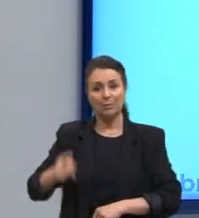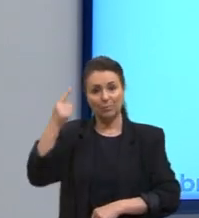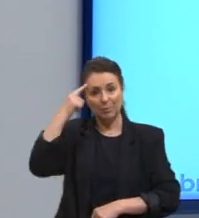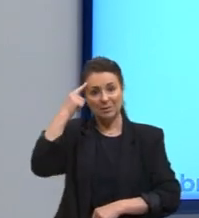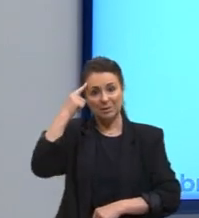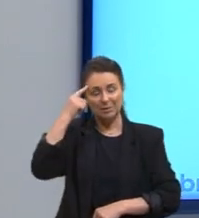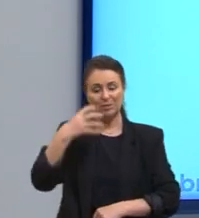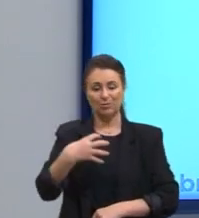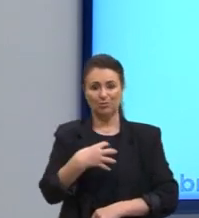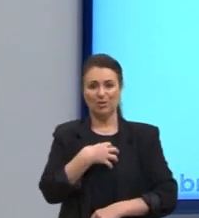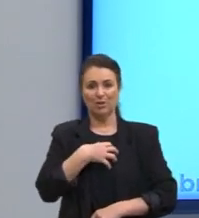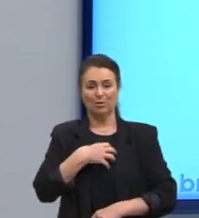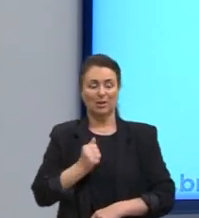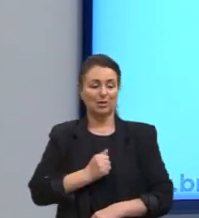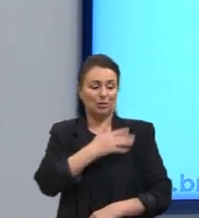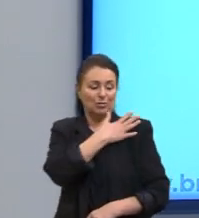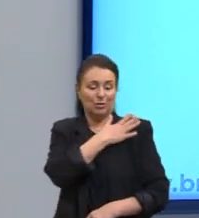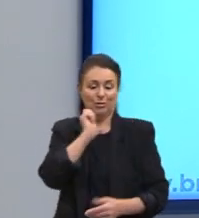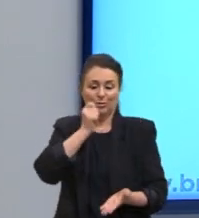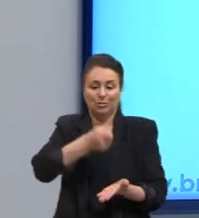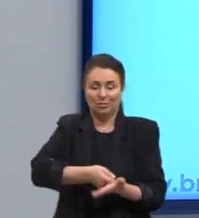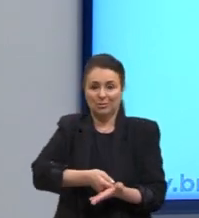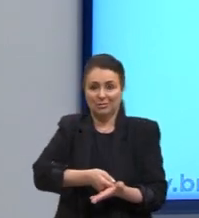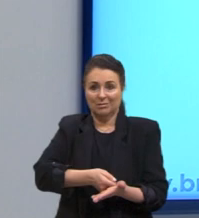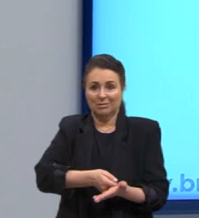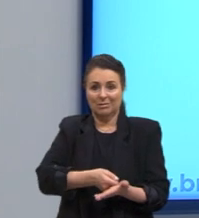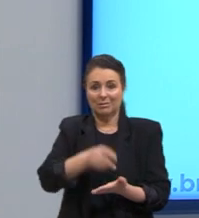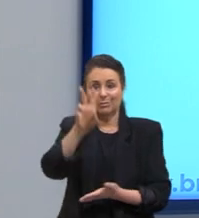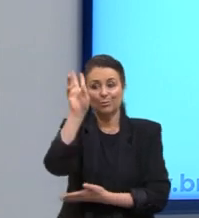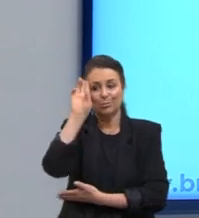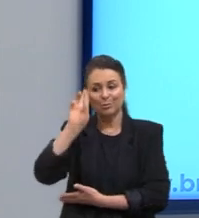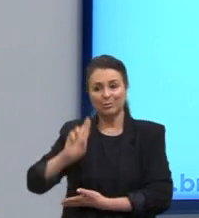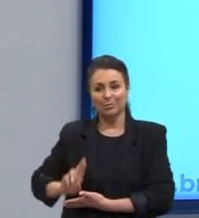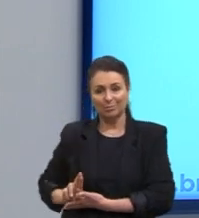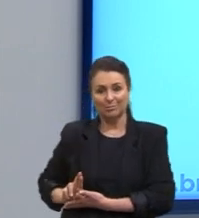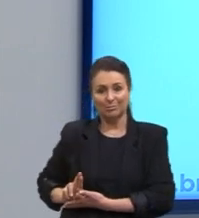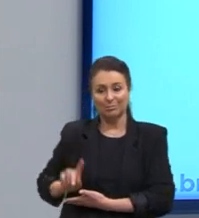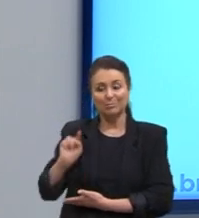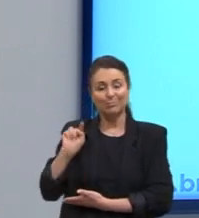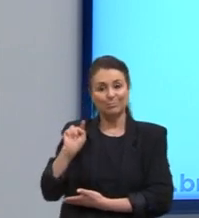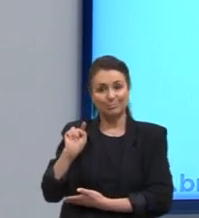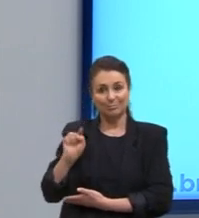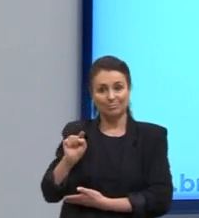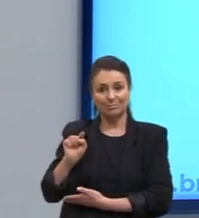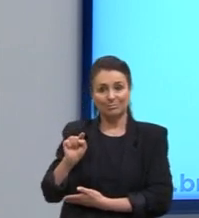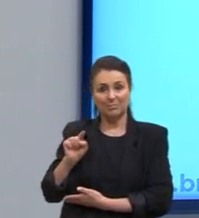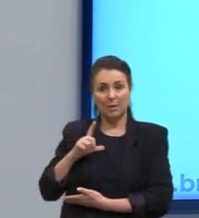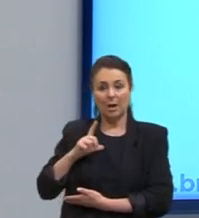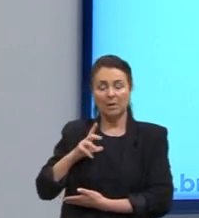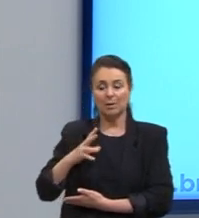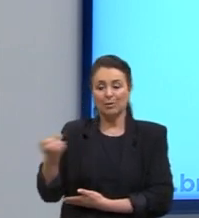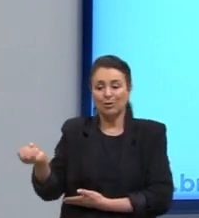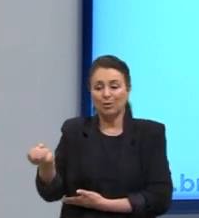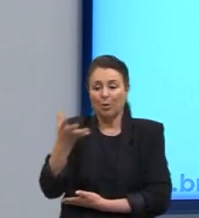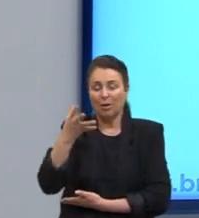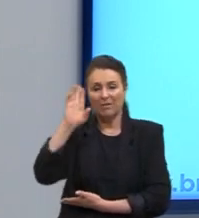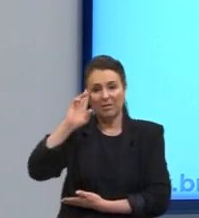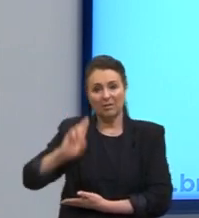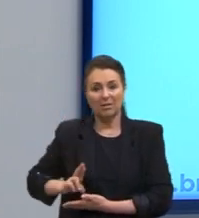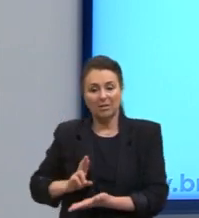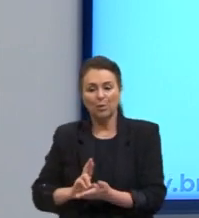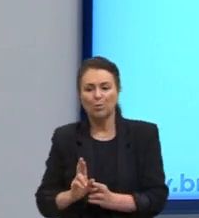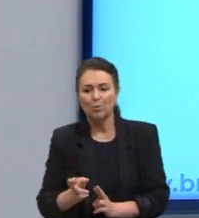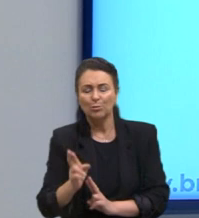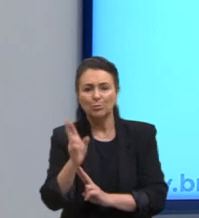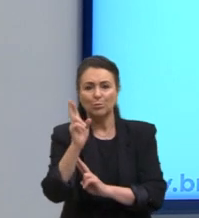ditaduras. Então, através da razão, e a razão moderna, ela continua nessa